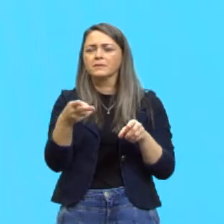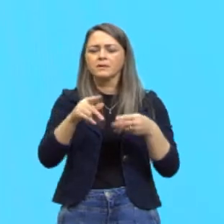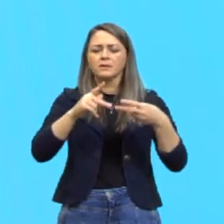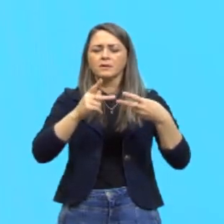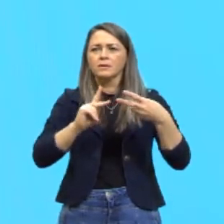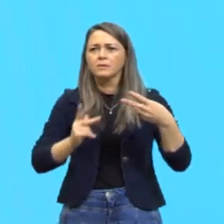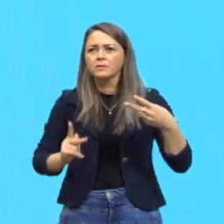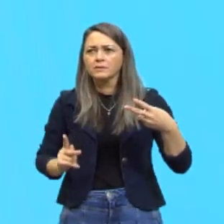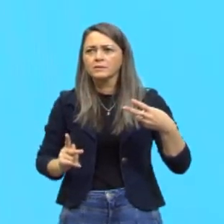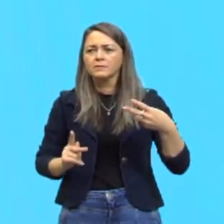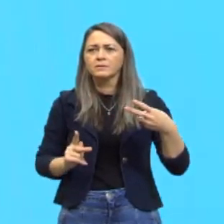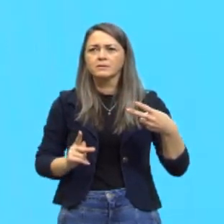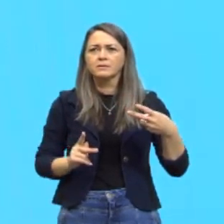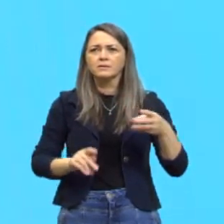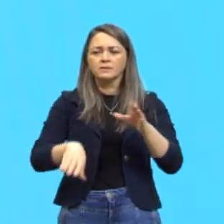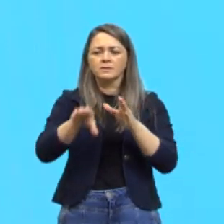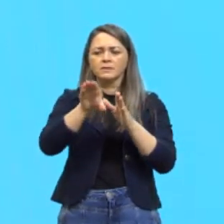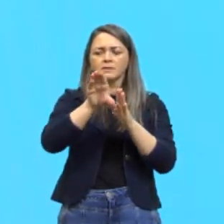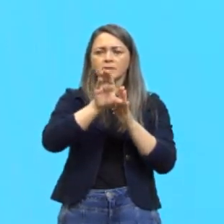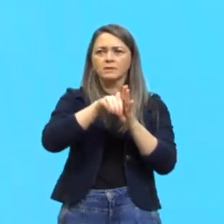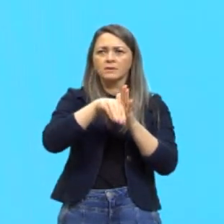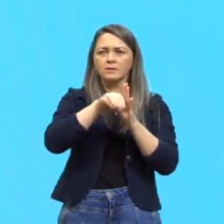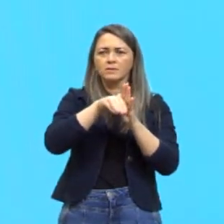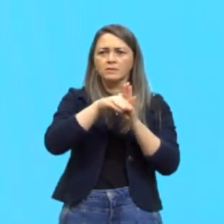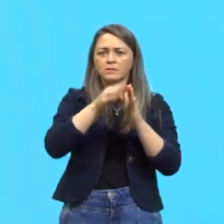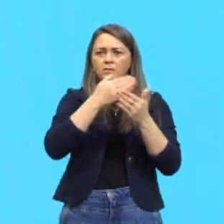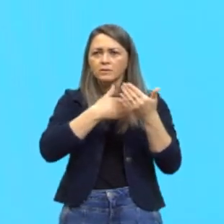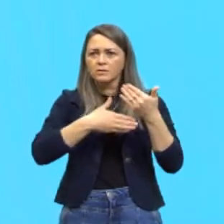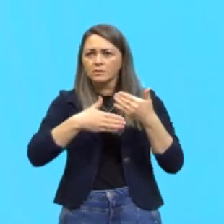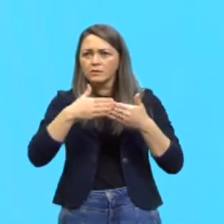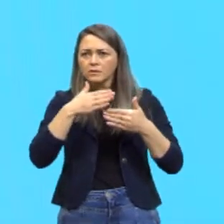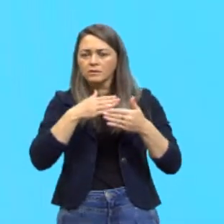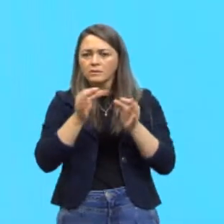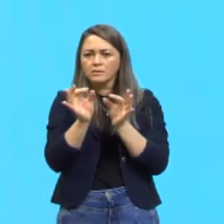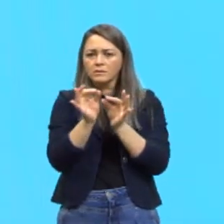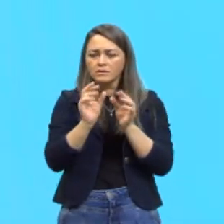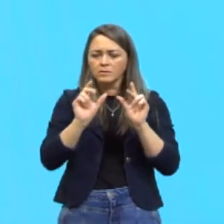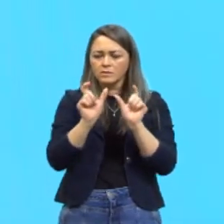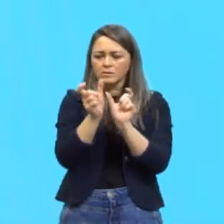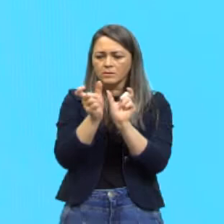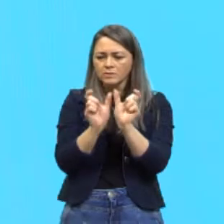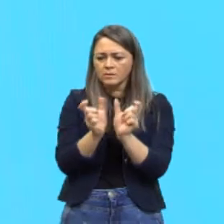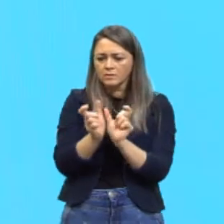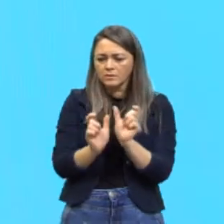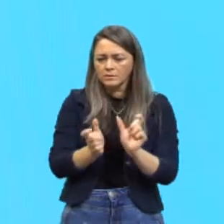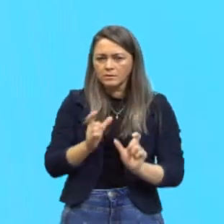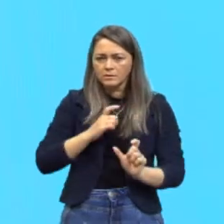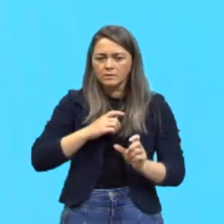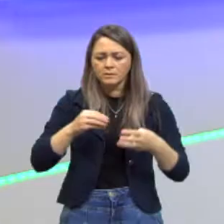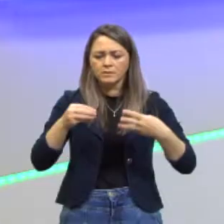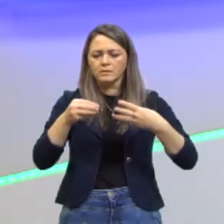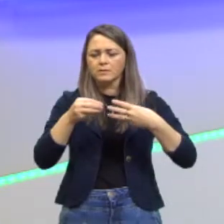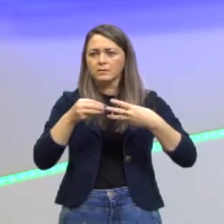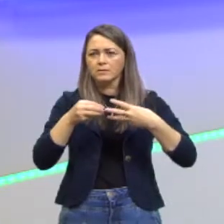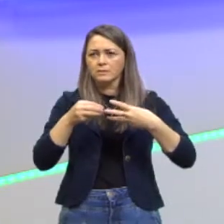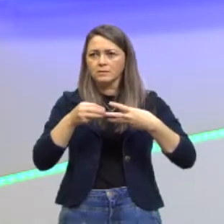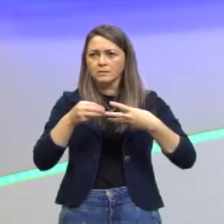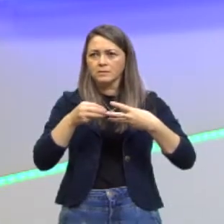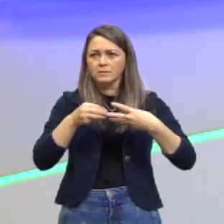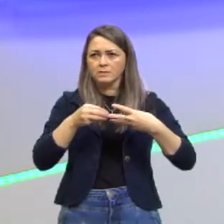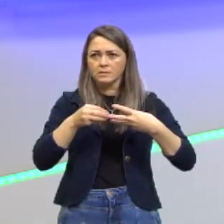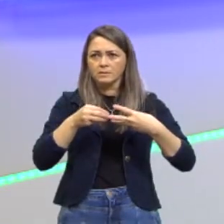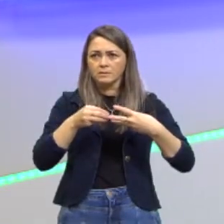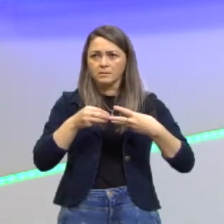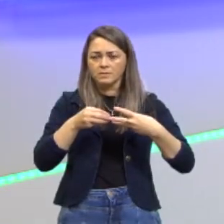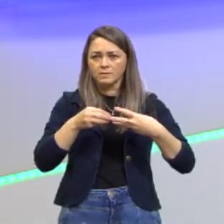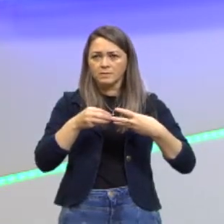Então, este conceito diz que todos, todos os organismos que possuem célula, ou seja, todos os organismos